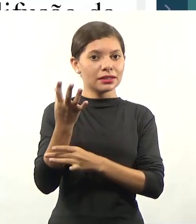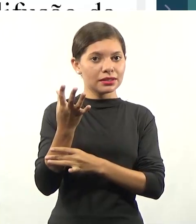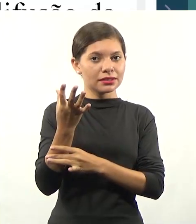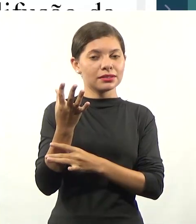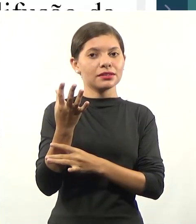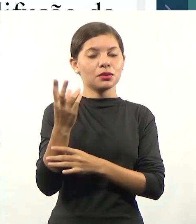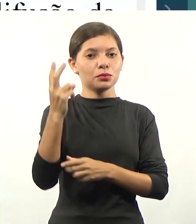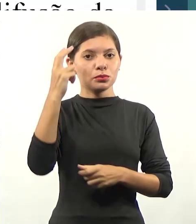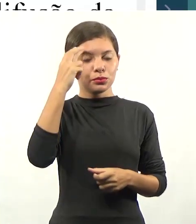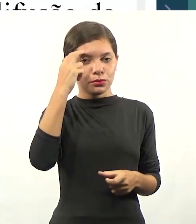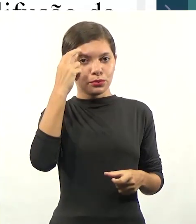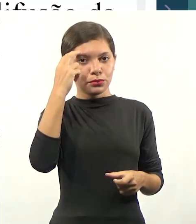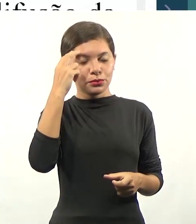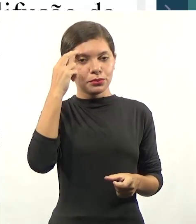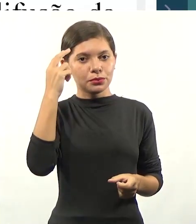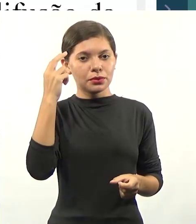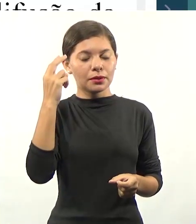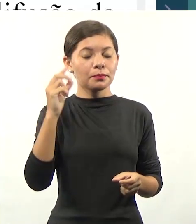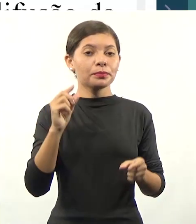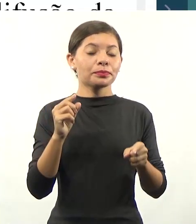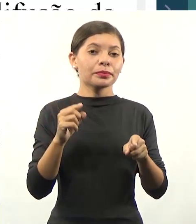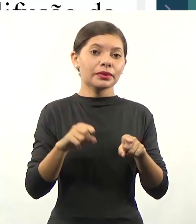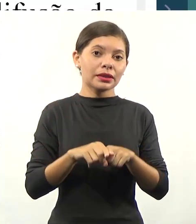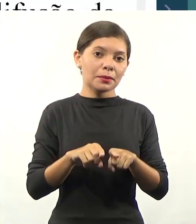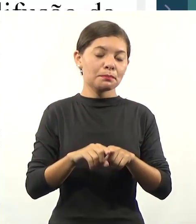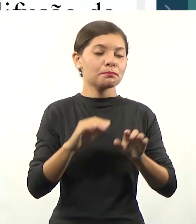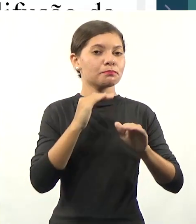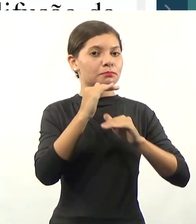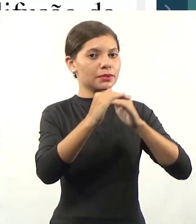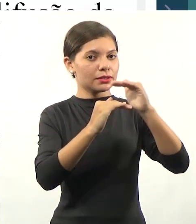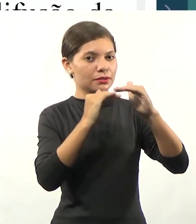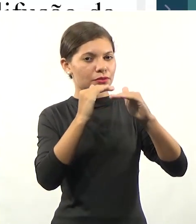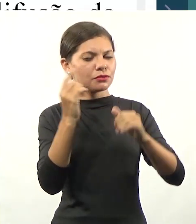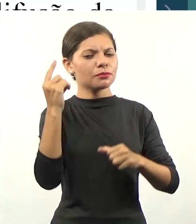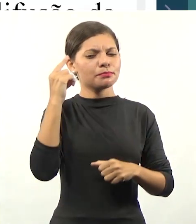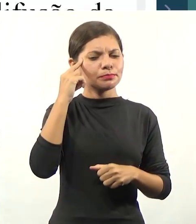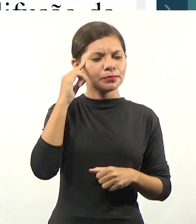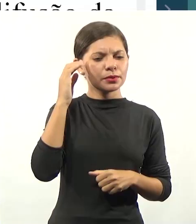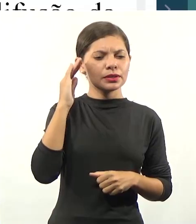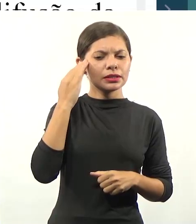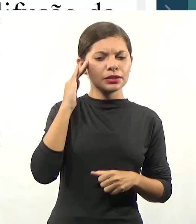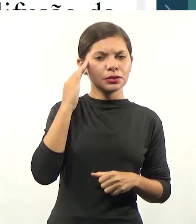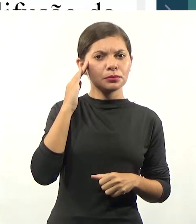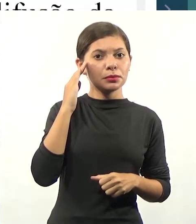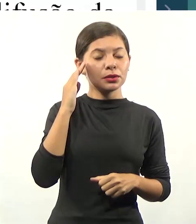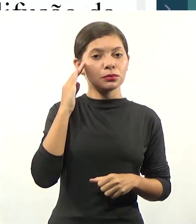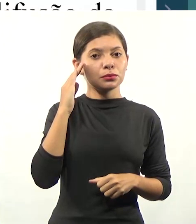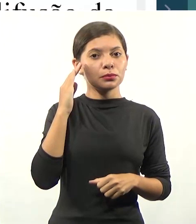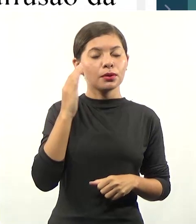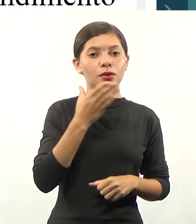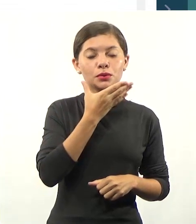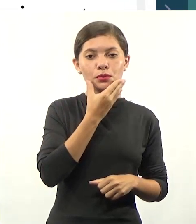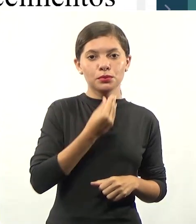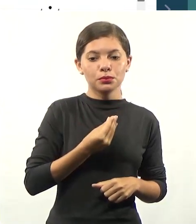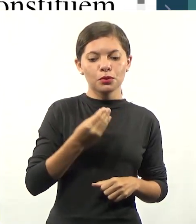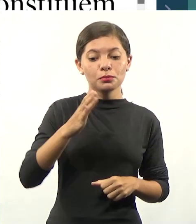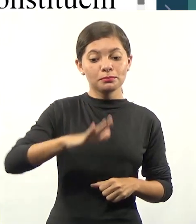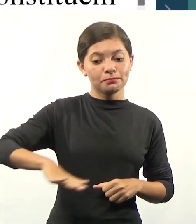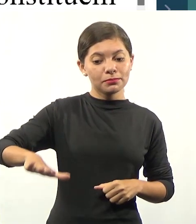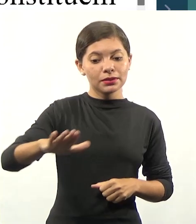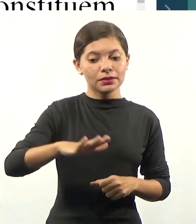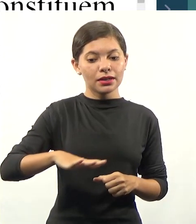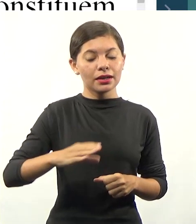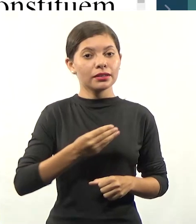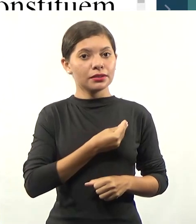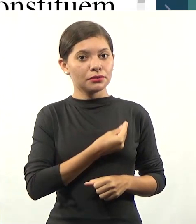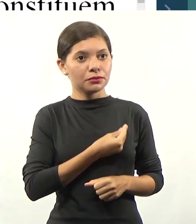difusão da cultura e, desse modo, desenvolver o entendimento do homem e do meio em que vive. Inciso